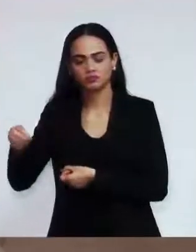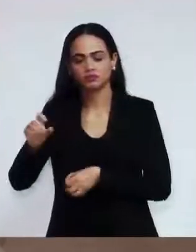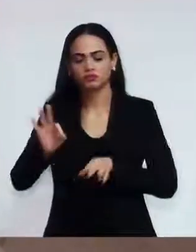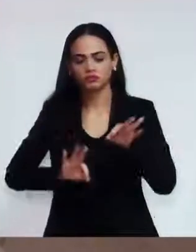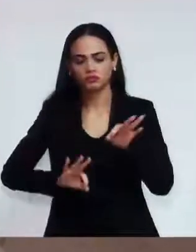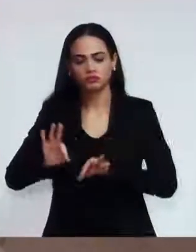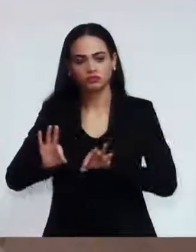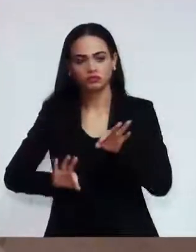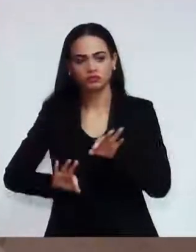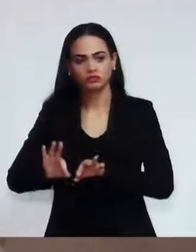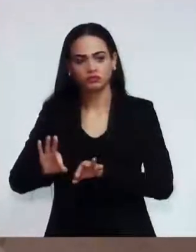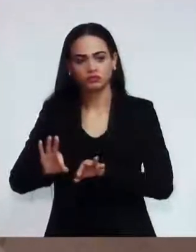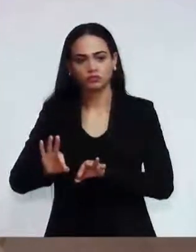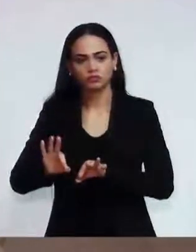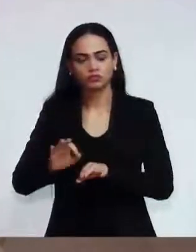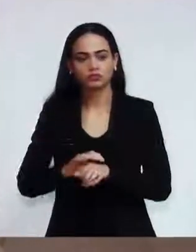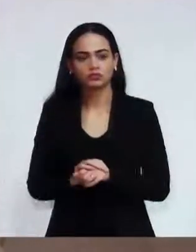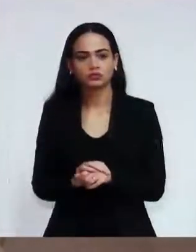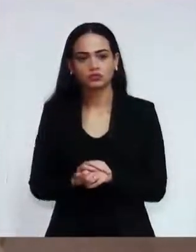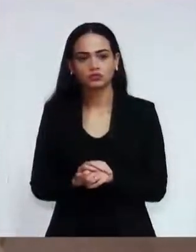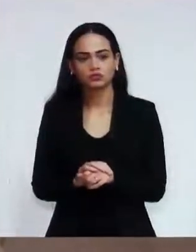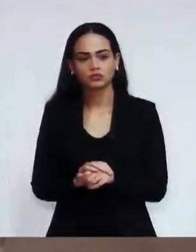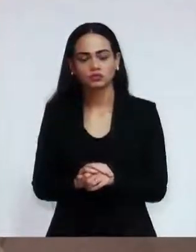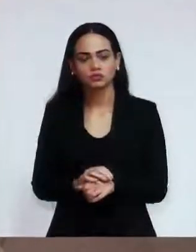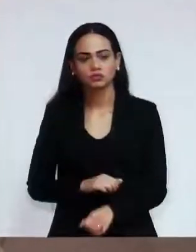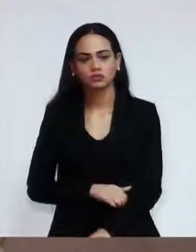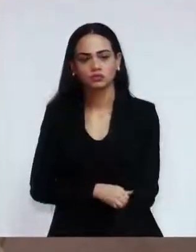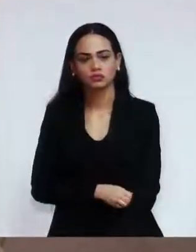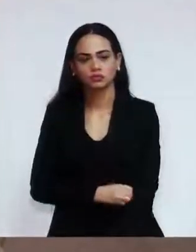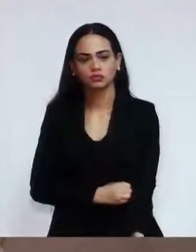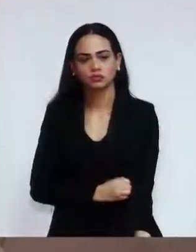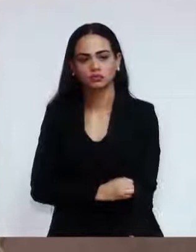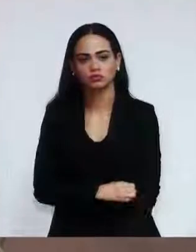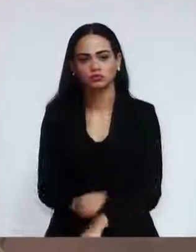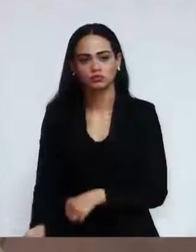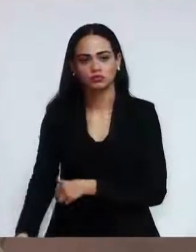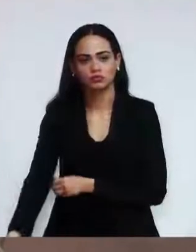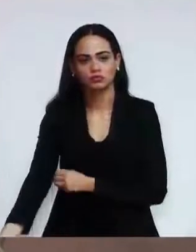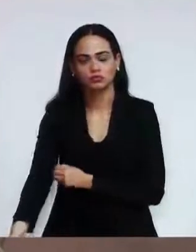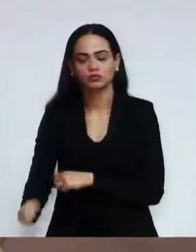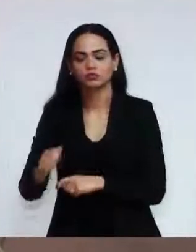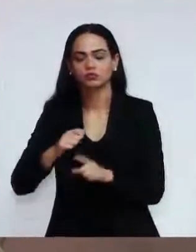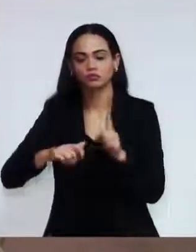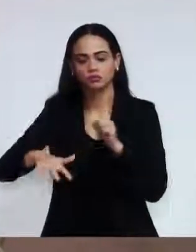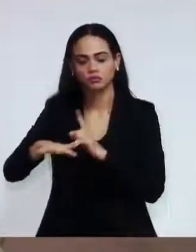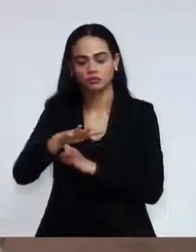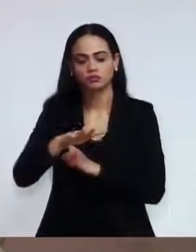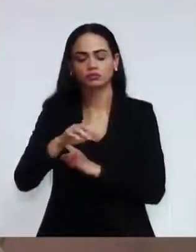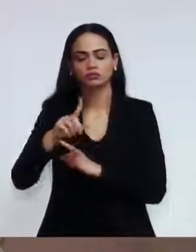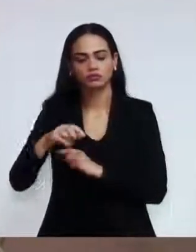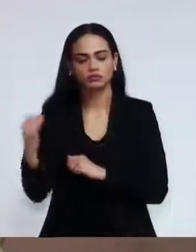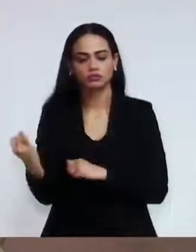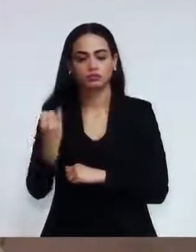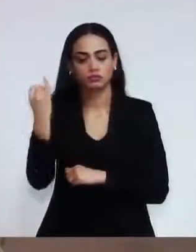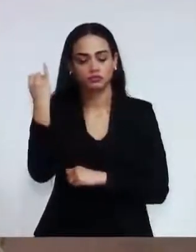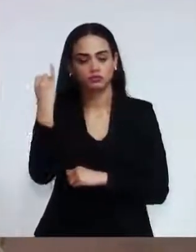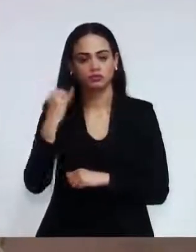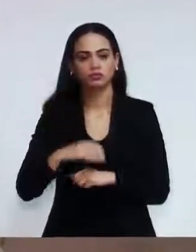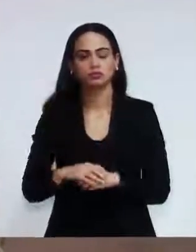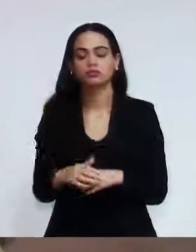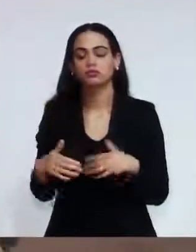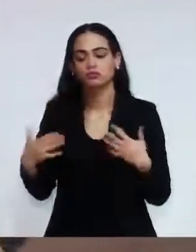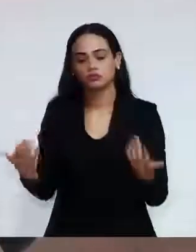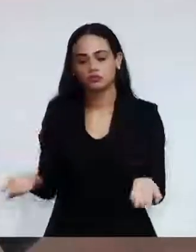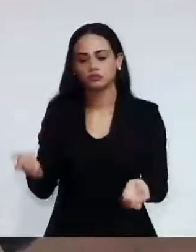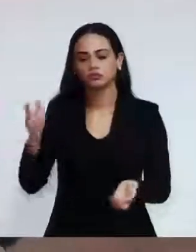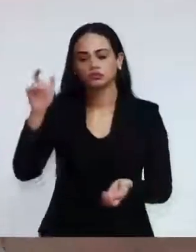recebeu o parecer favorável da Comissão de Seguridade Social e Família. Então, eu queria parabenizar o